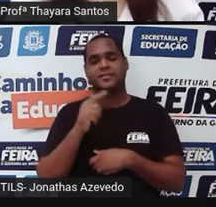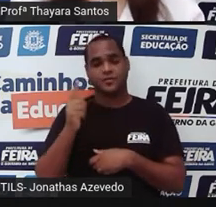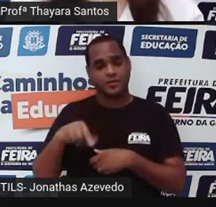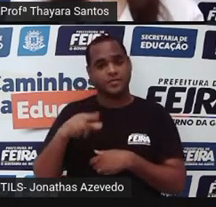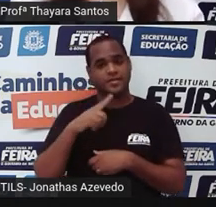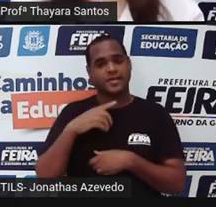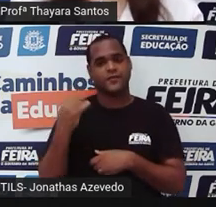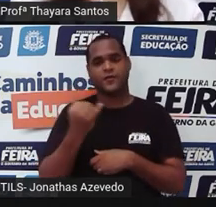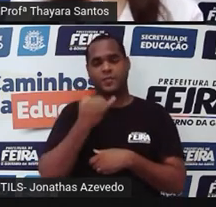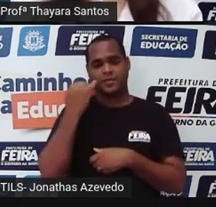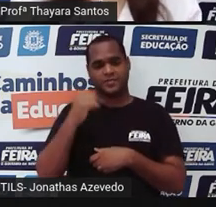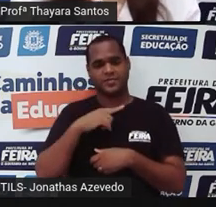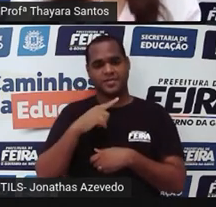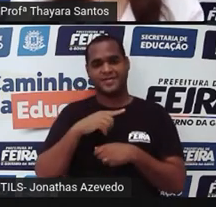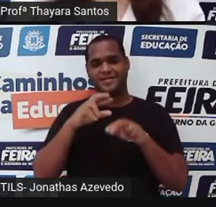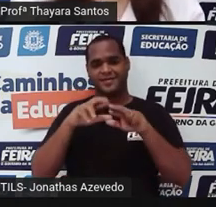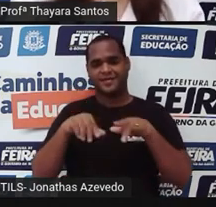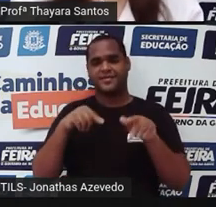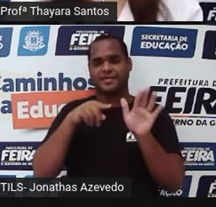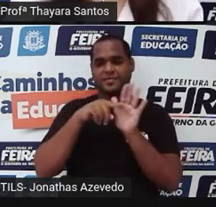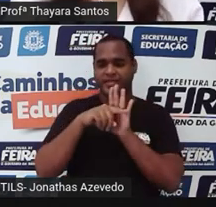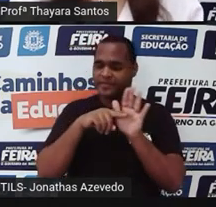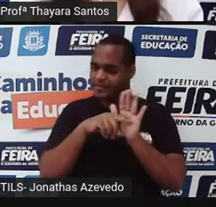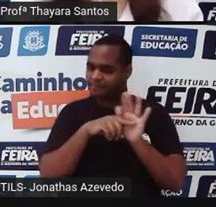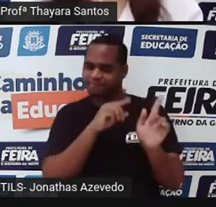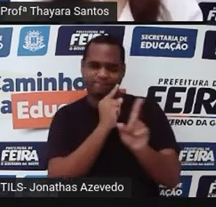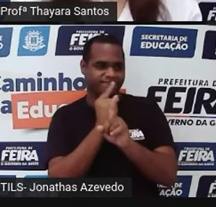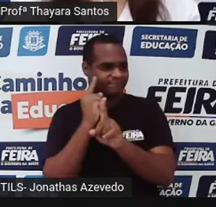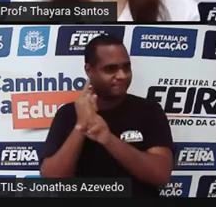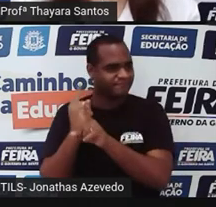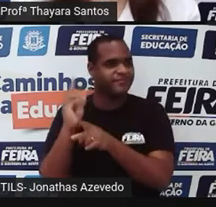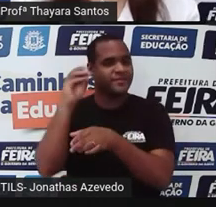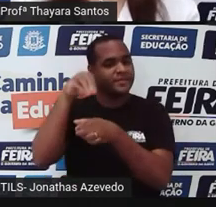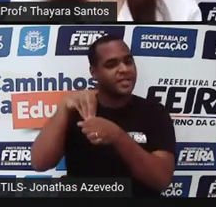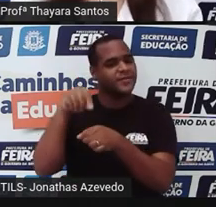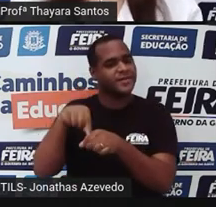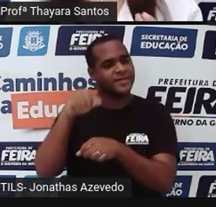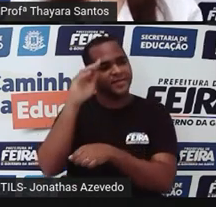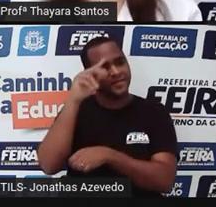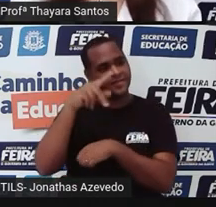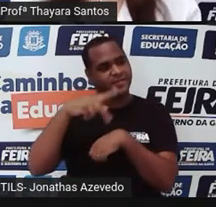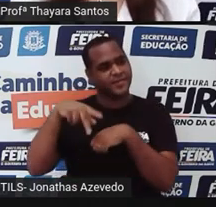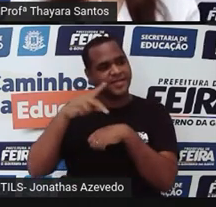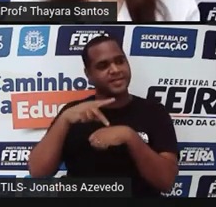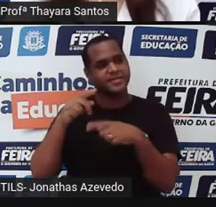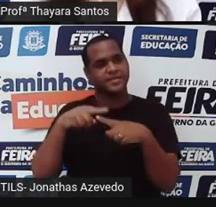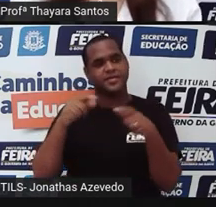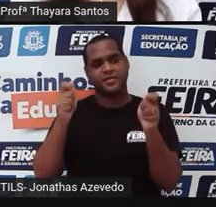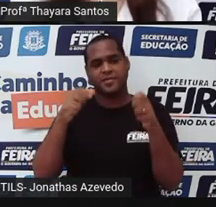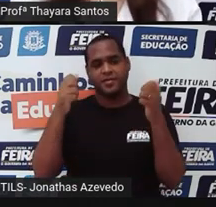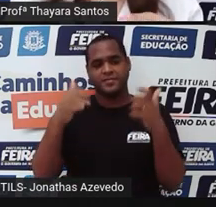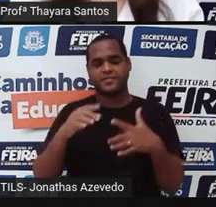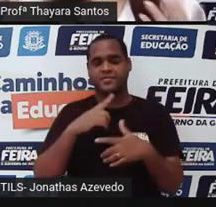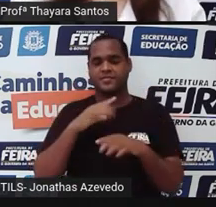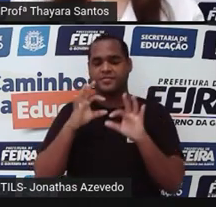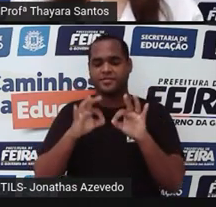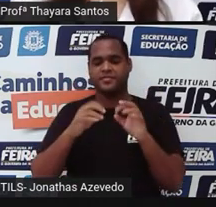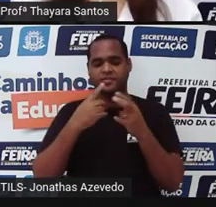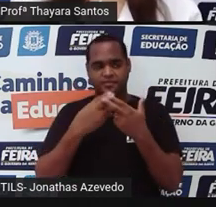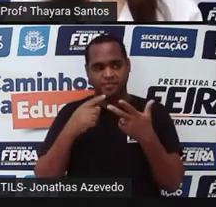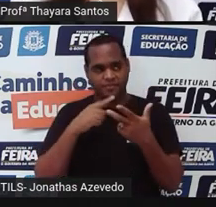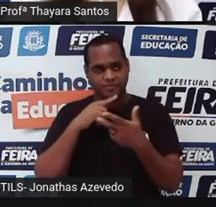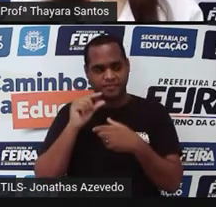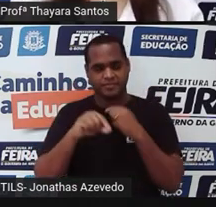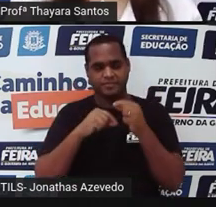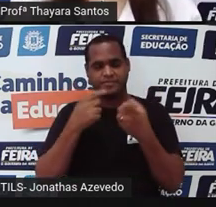por isso, a importância de investir tanto em pesquisa, em pesquisa aqui dentro do nosso país, para que a gente possa, de fato, utilizar